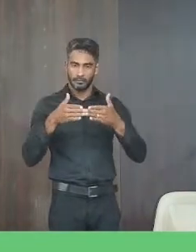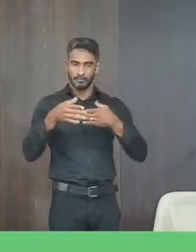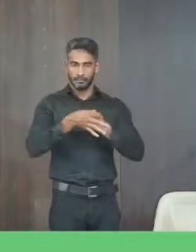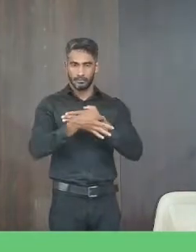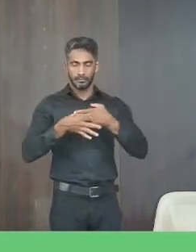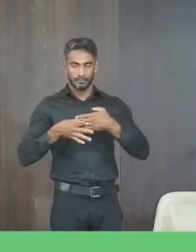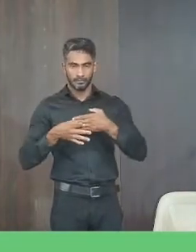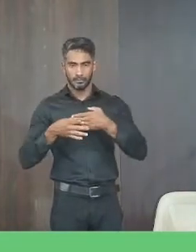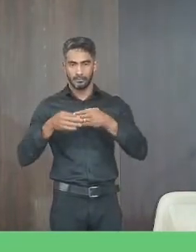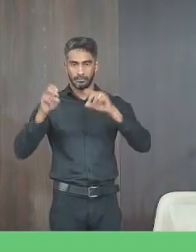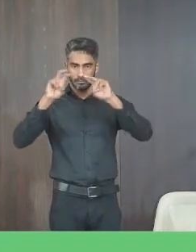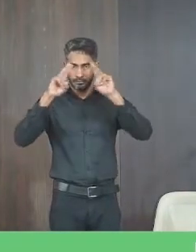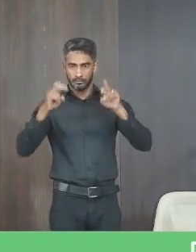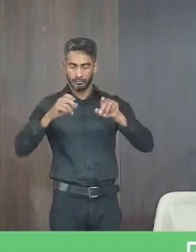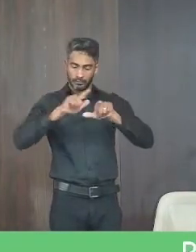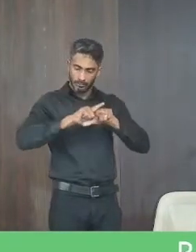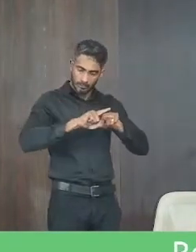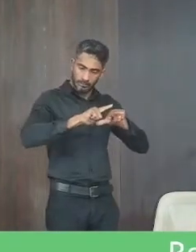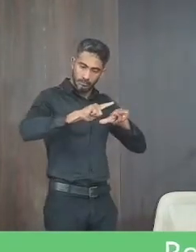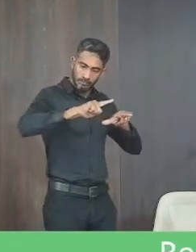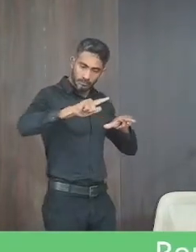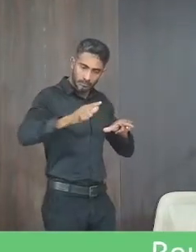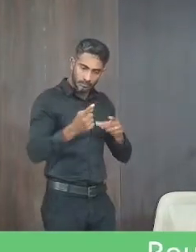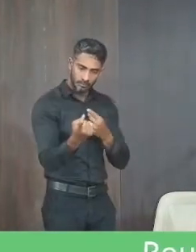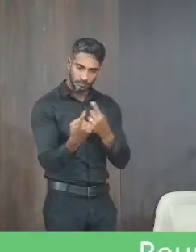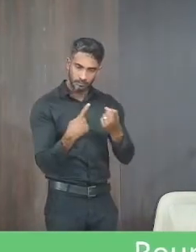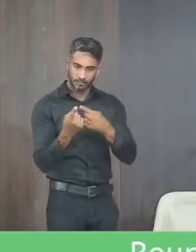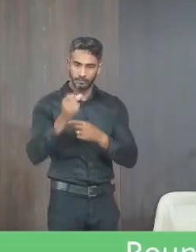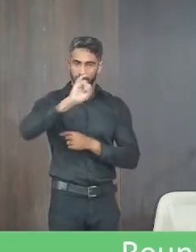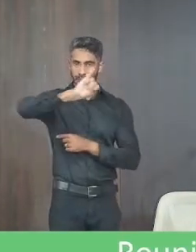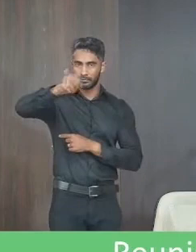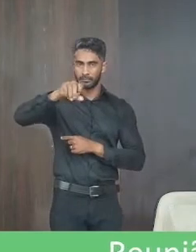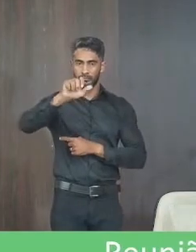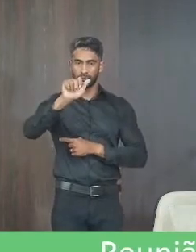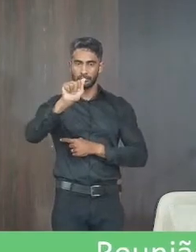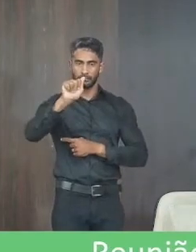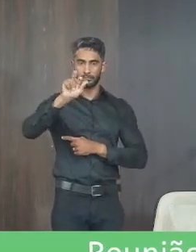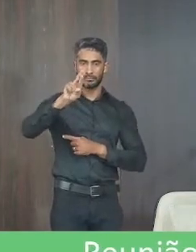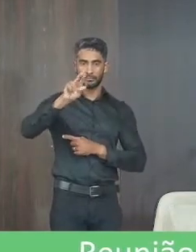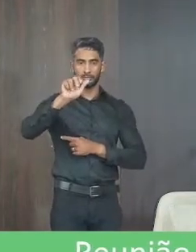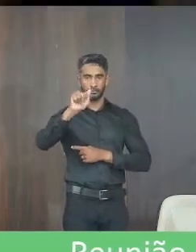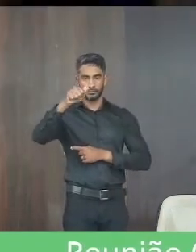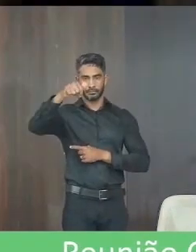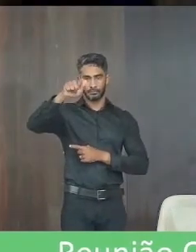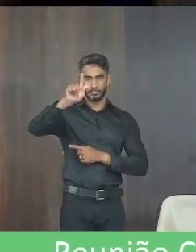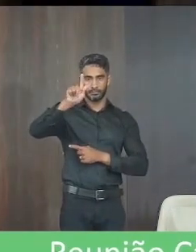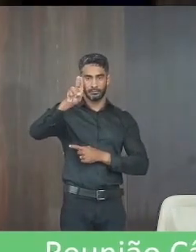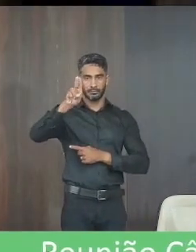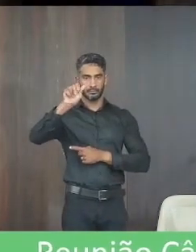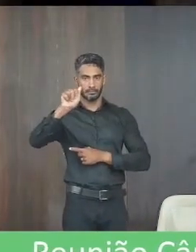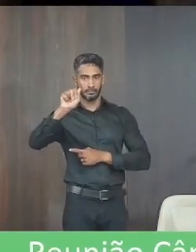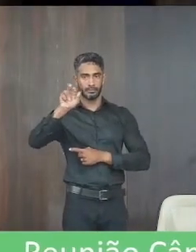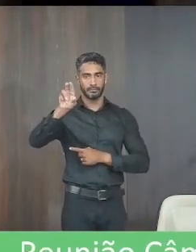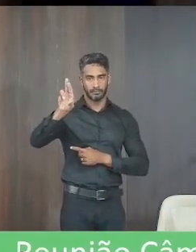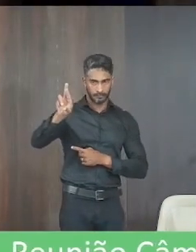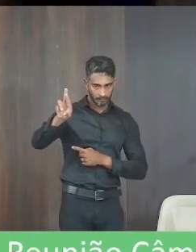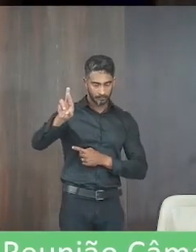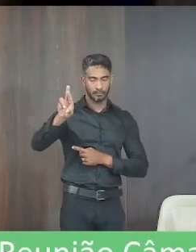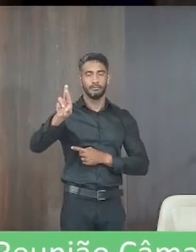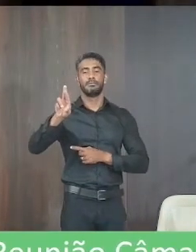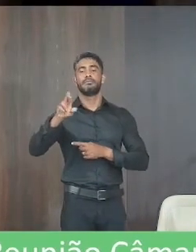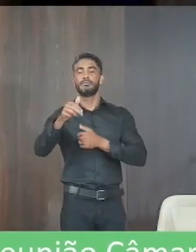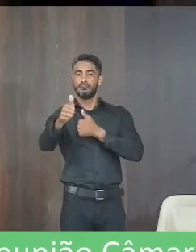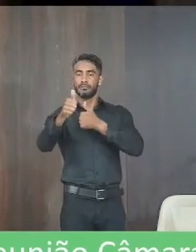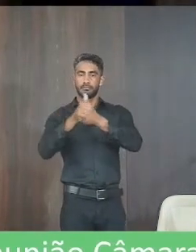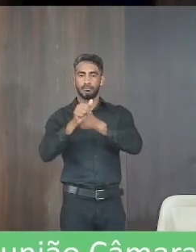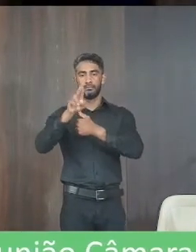autoria sobre recapeamento do trecho da rua Jaraguá no bairro Nova Esperança que fica próximo à unidade de saúde também um